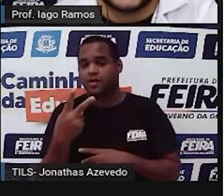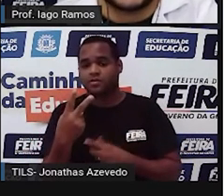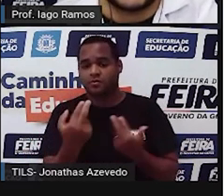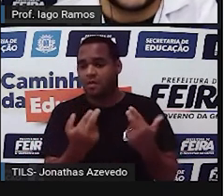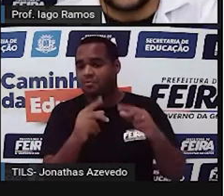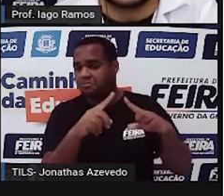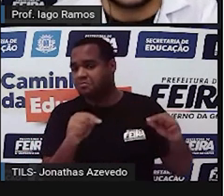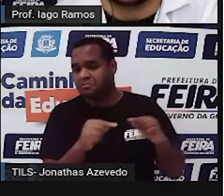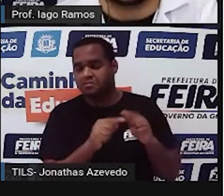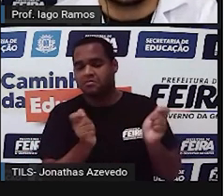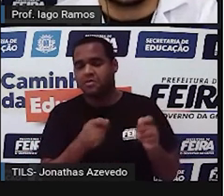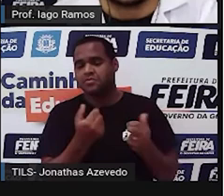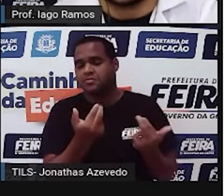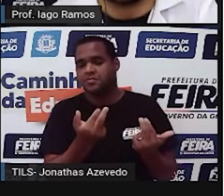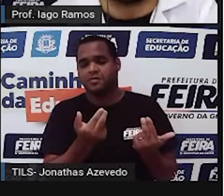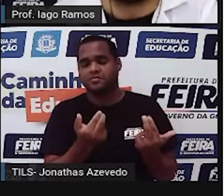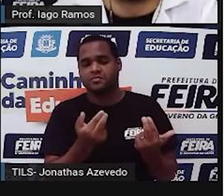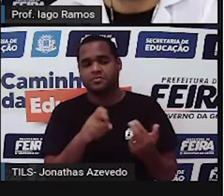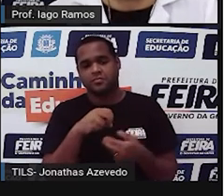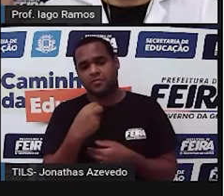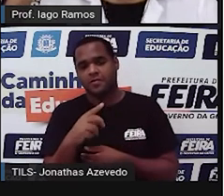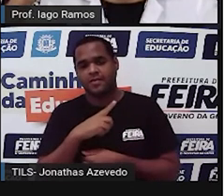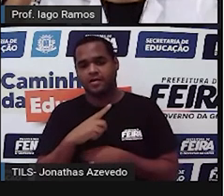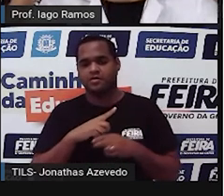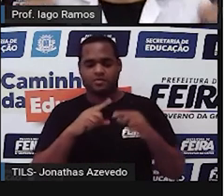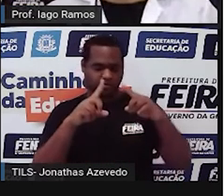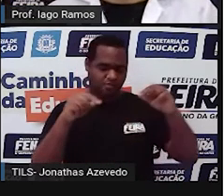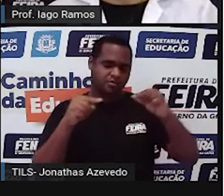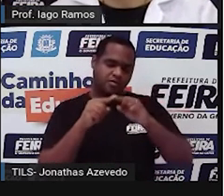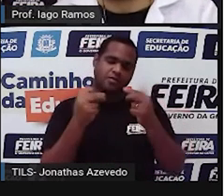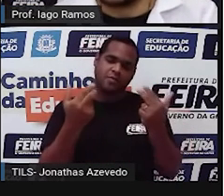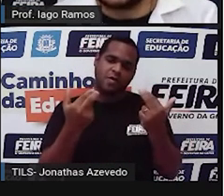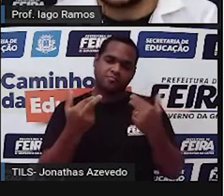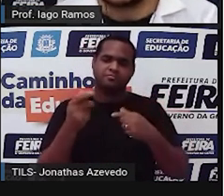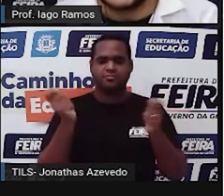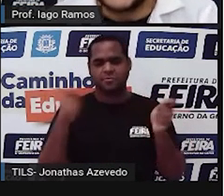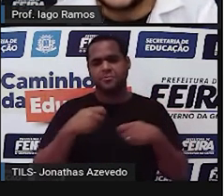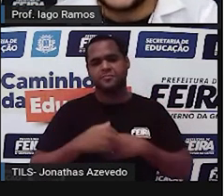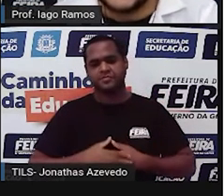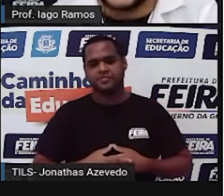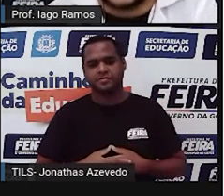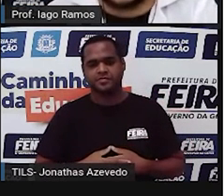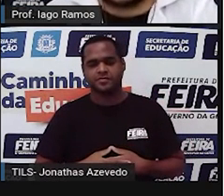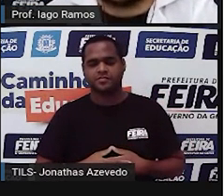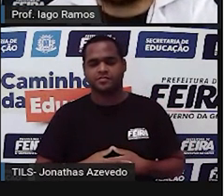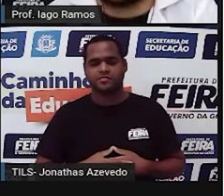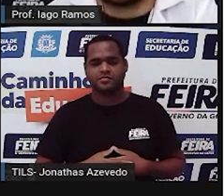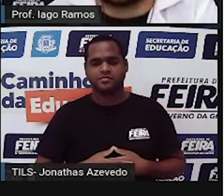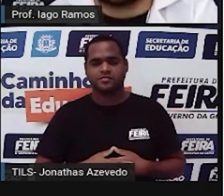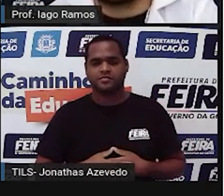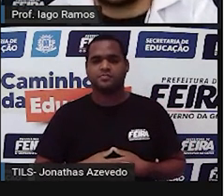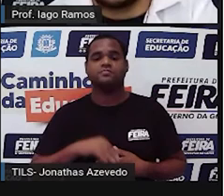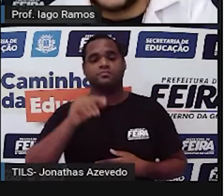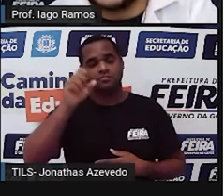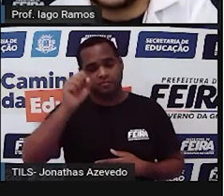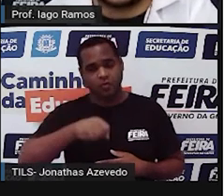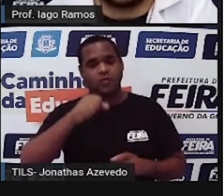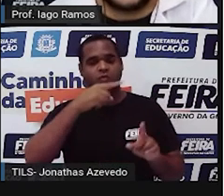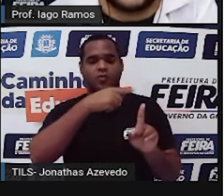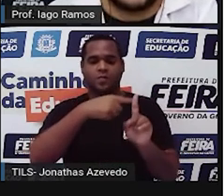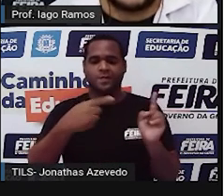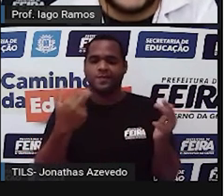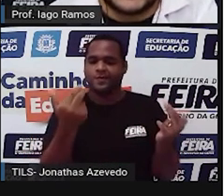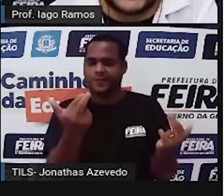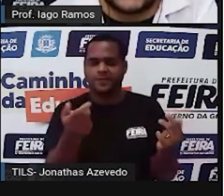semelhantes, ou seja, dois triângulos iguais, eu vou usar a palavra igual, tá? Então, se você tem dois triângulos iguais